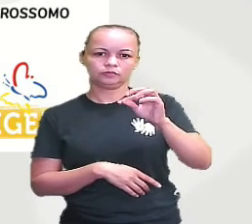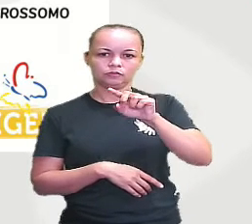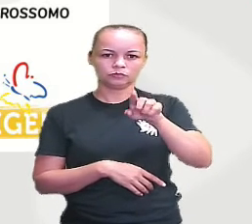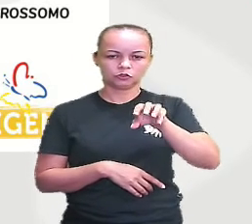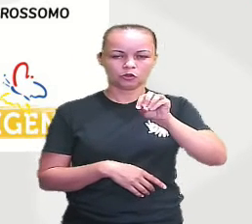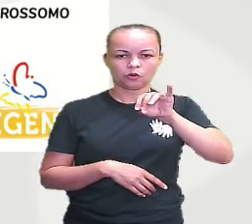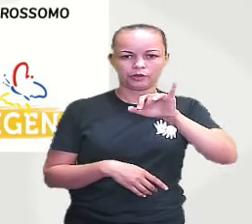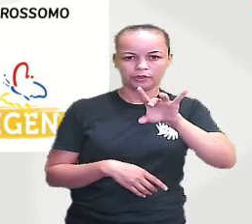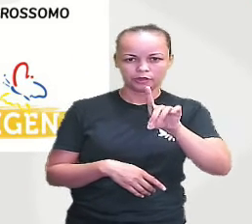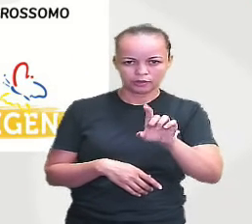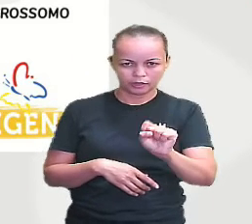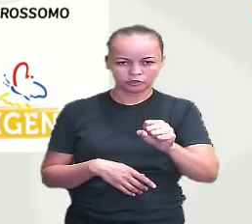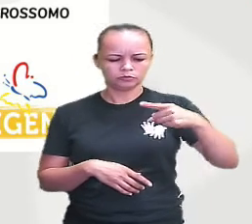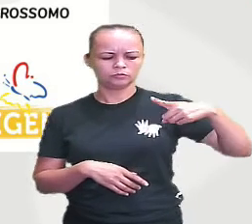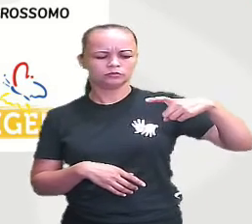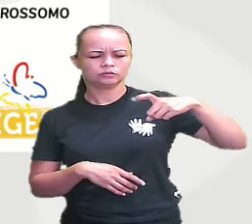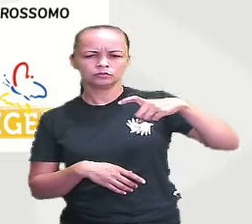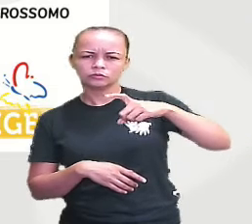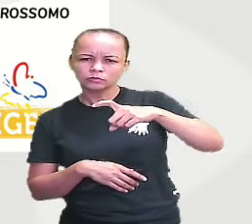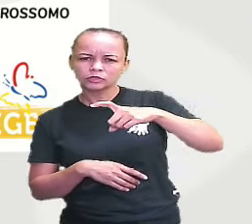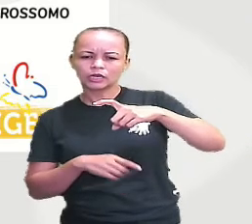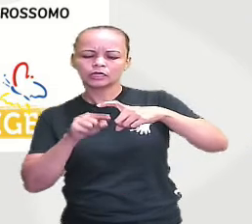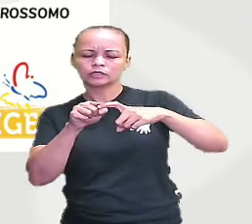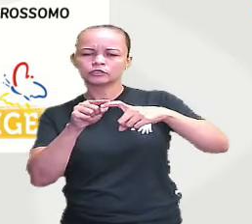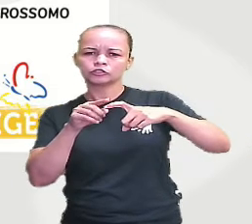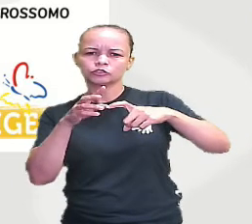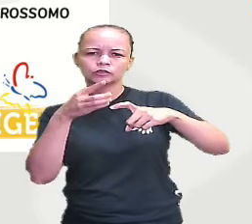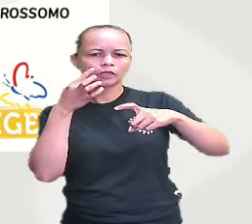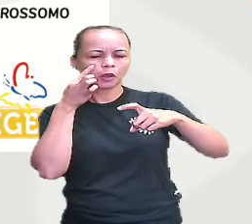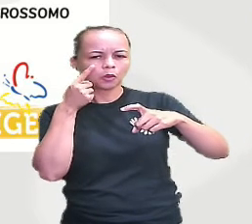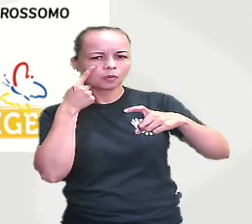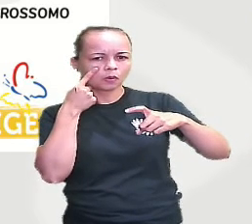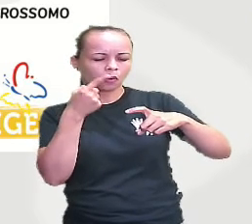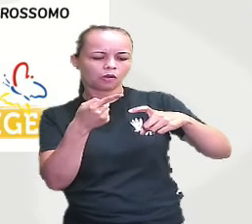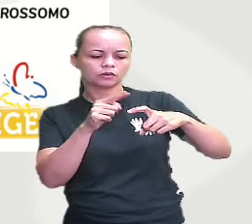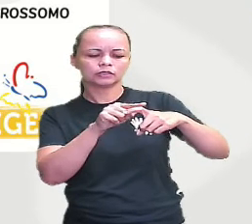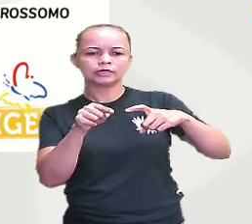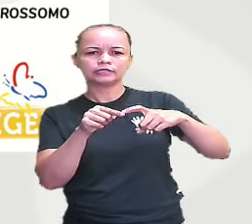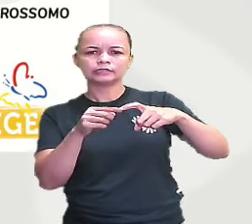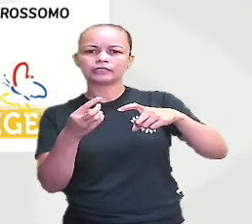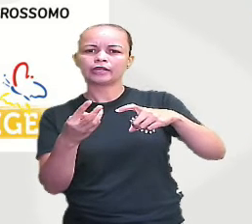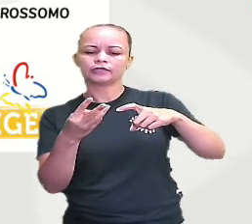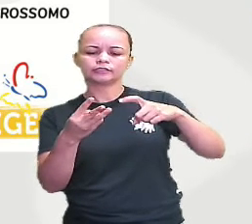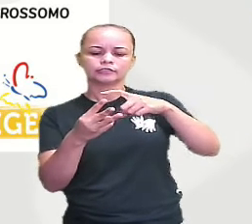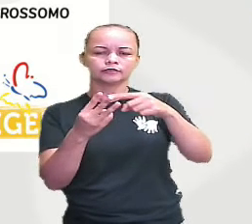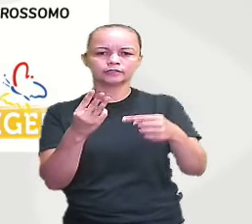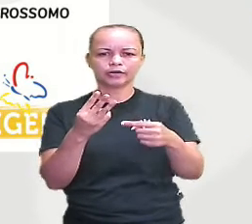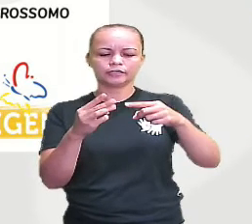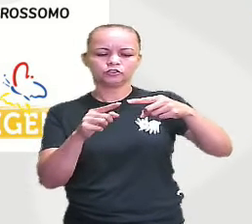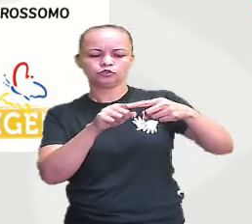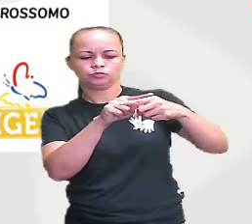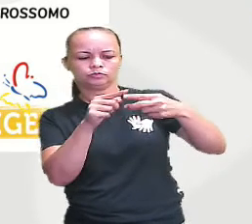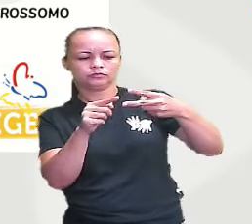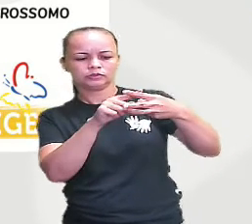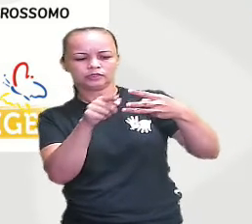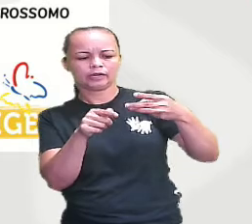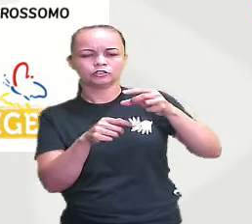espermatozoide a gente tem o que? Que a gente pode chamar a atenção de vocês. Ele, basicamente, tem três dimensões, ou três grandes